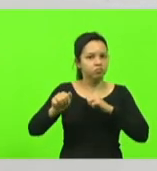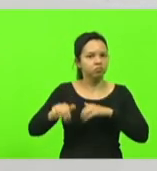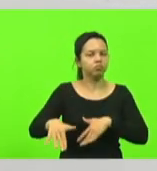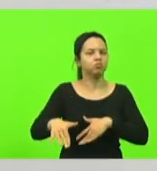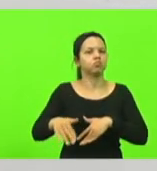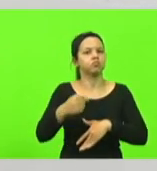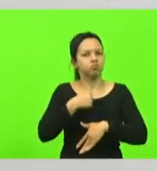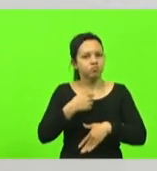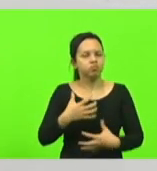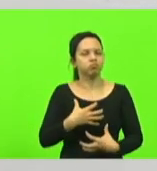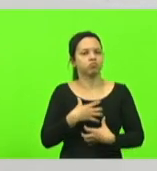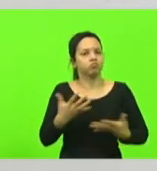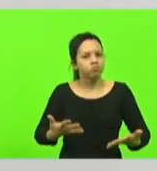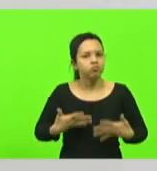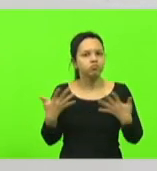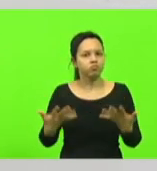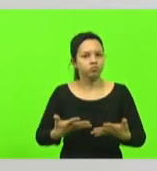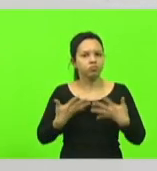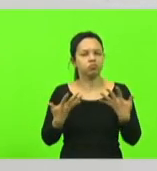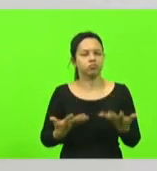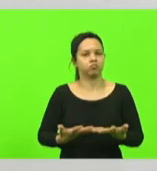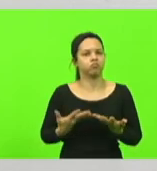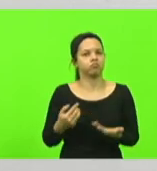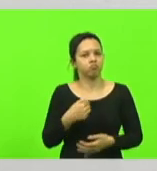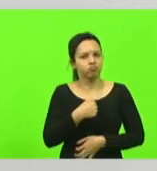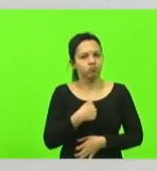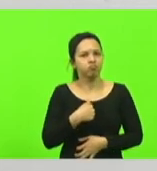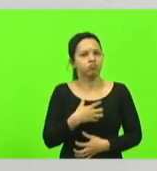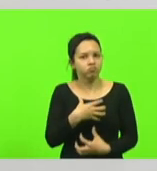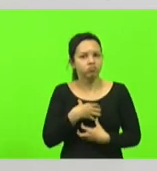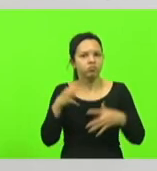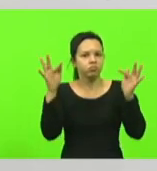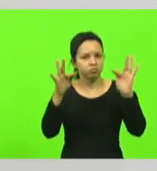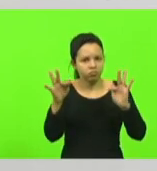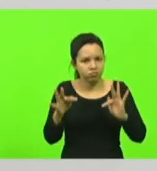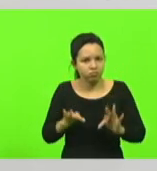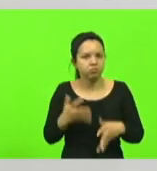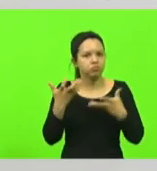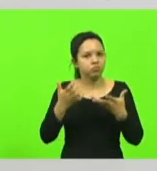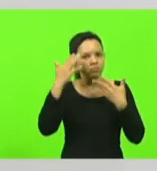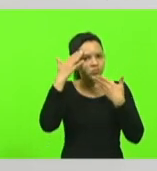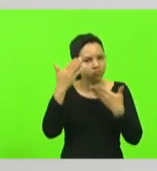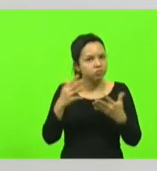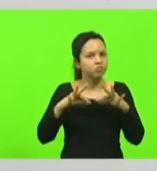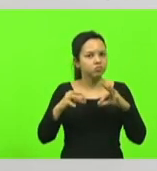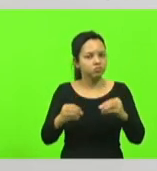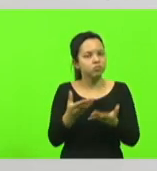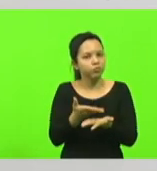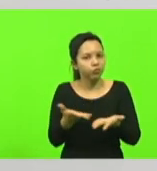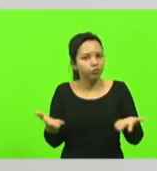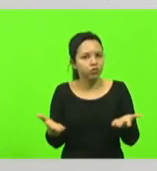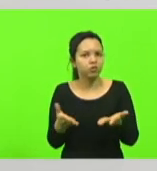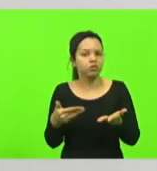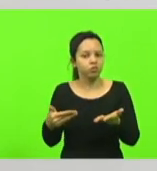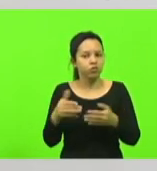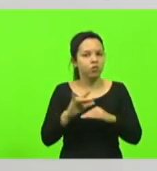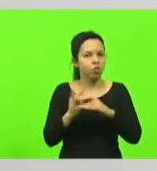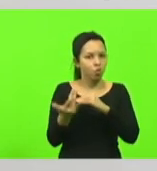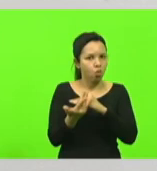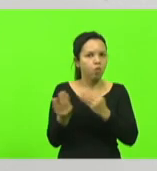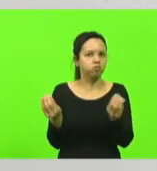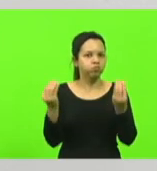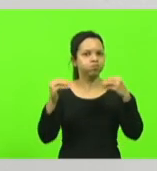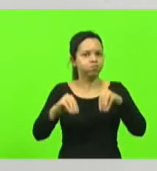motivado eu tenho ficado muito feliz com isso e quero agradecer a todos vocês e já já nas nossas redes sociais nós vamos colocar no nosso